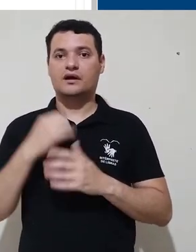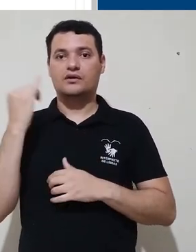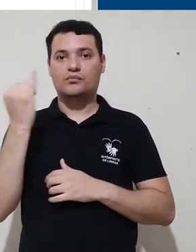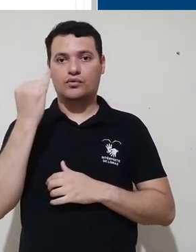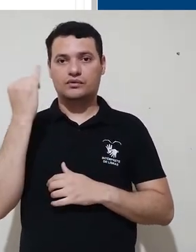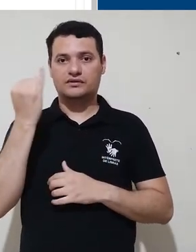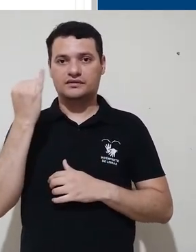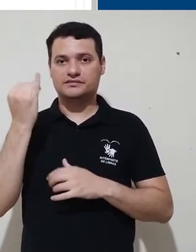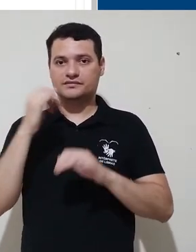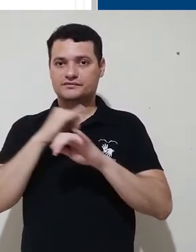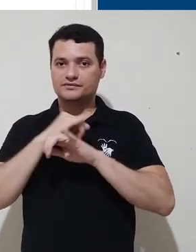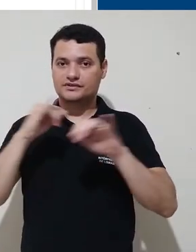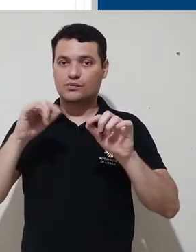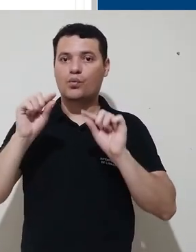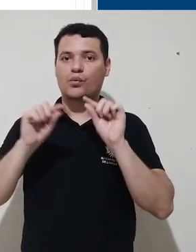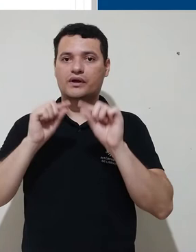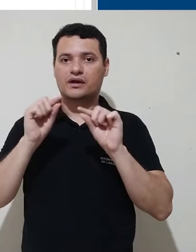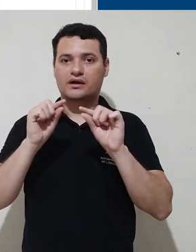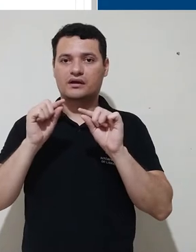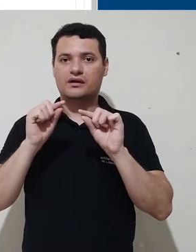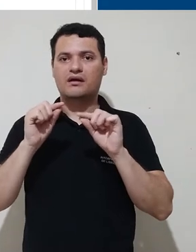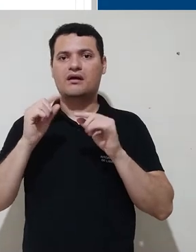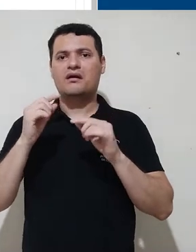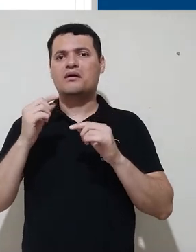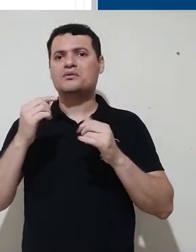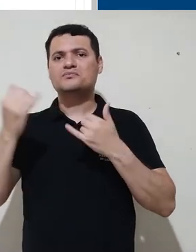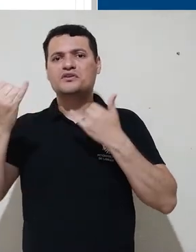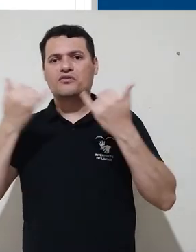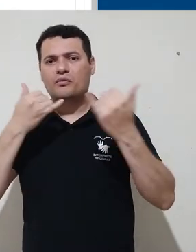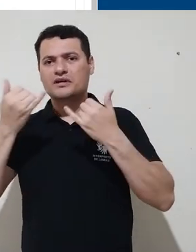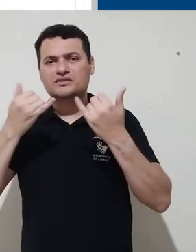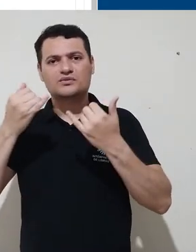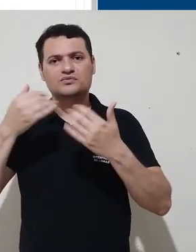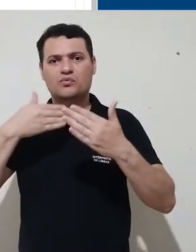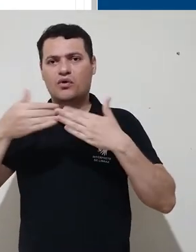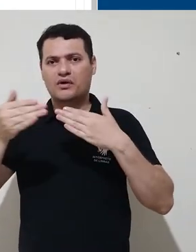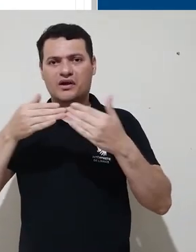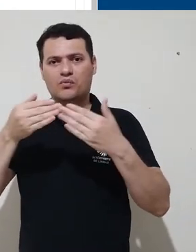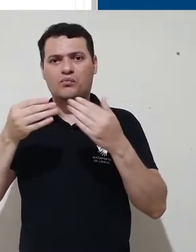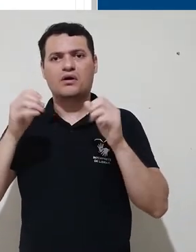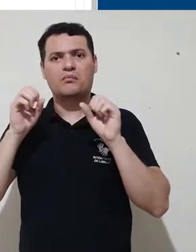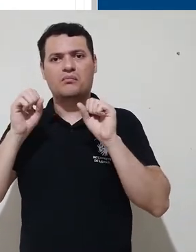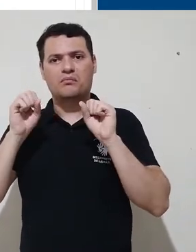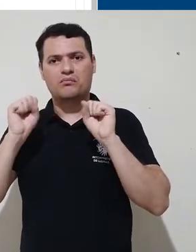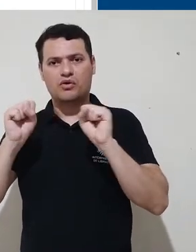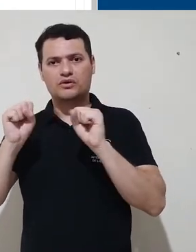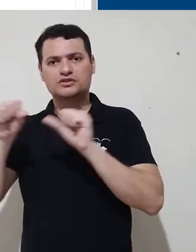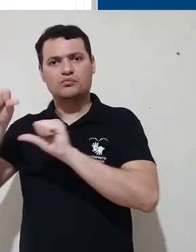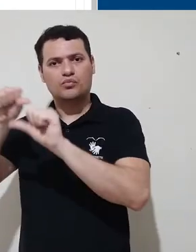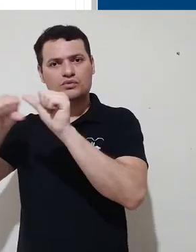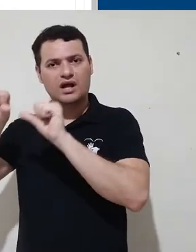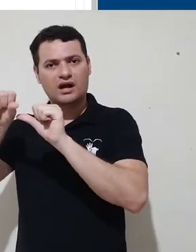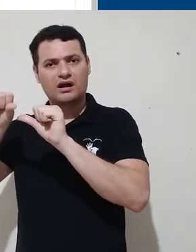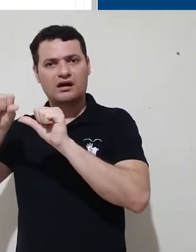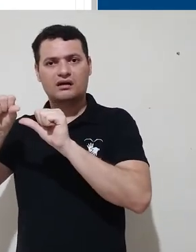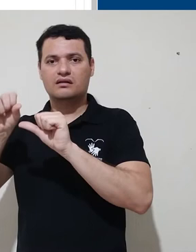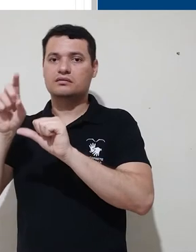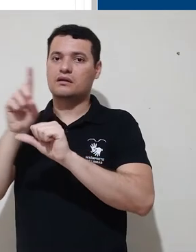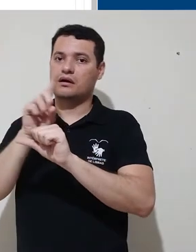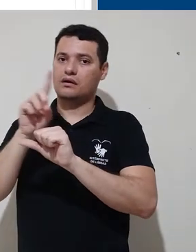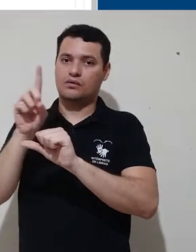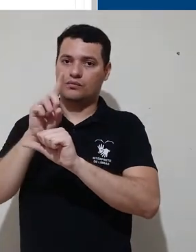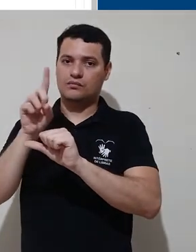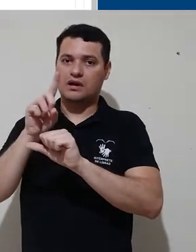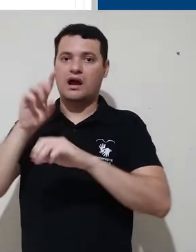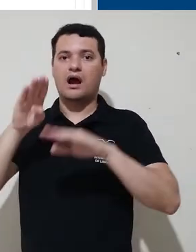levar de volta à página do perfil. É importante frisar aqui que nem todas as informações podem estar